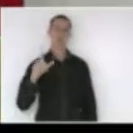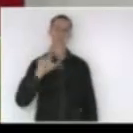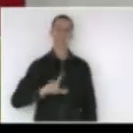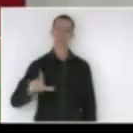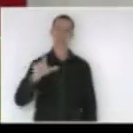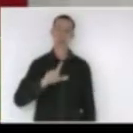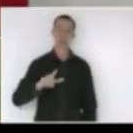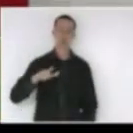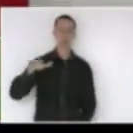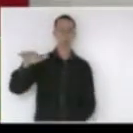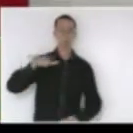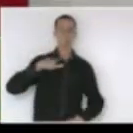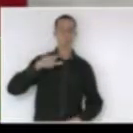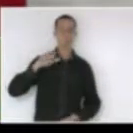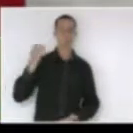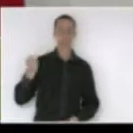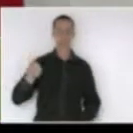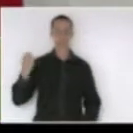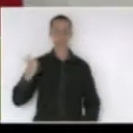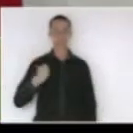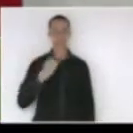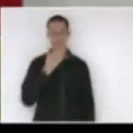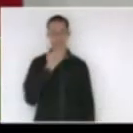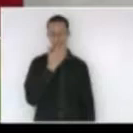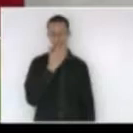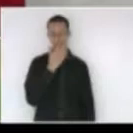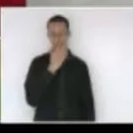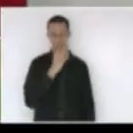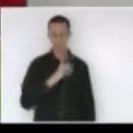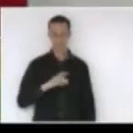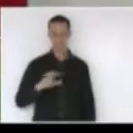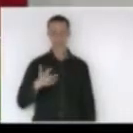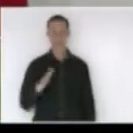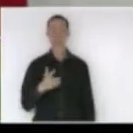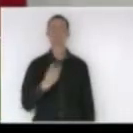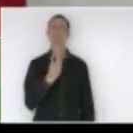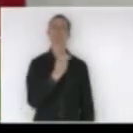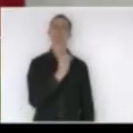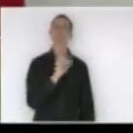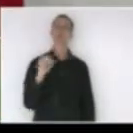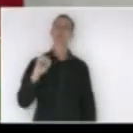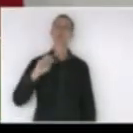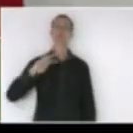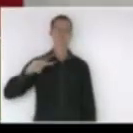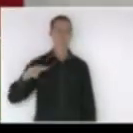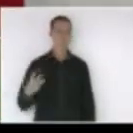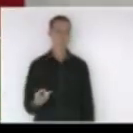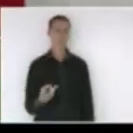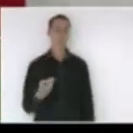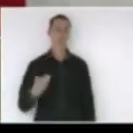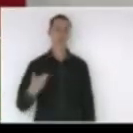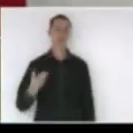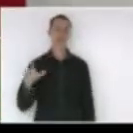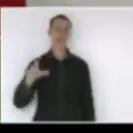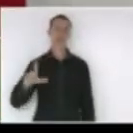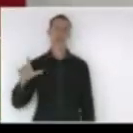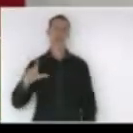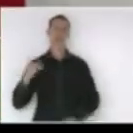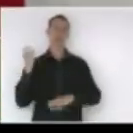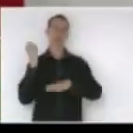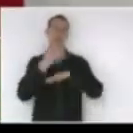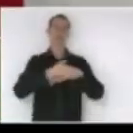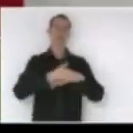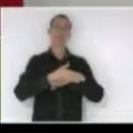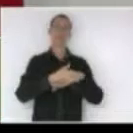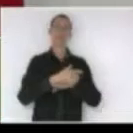nós temos aí basicamente 300 milhões de litros a mais que o estado